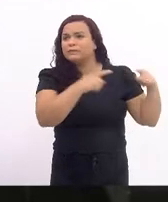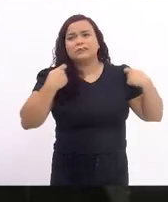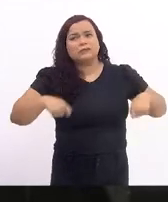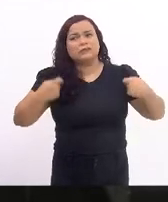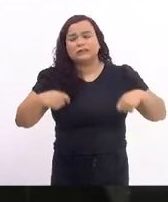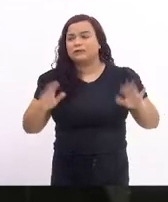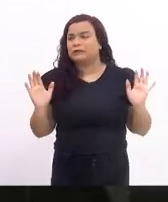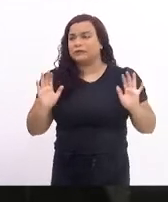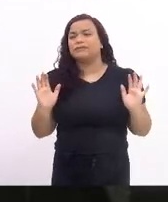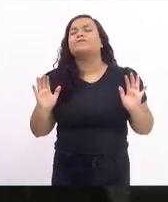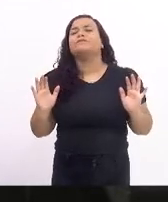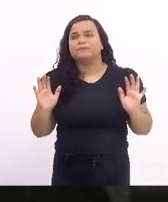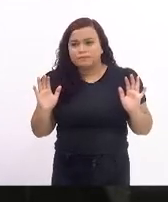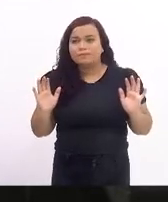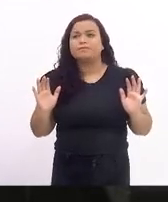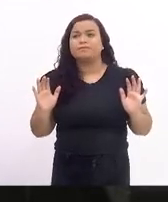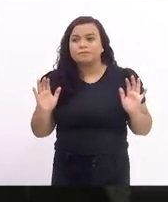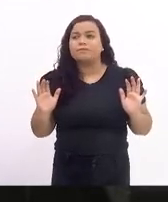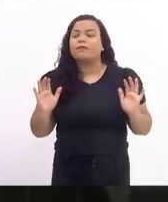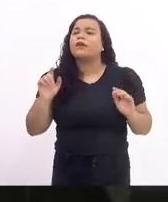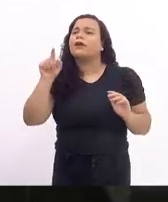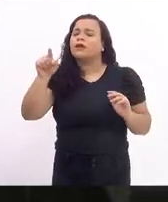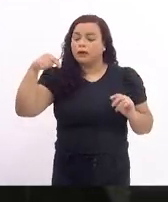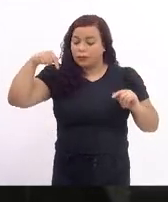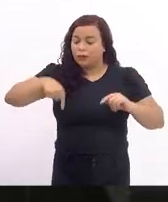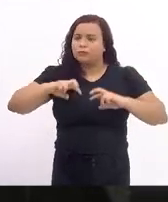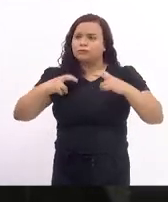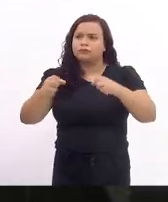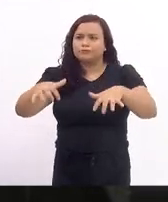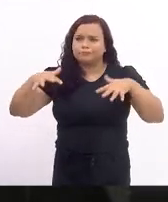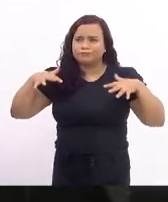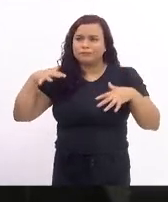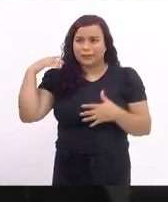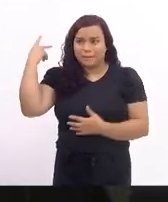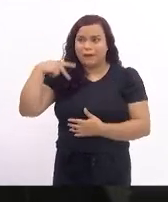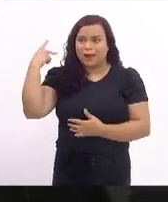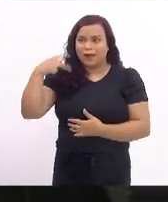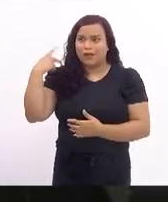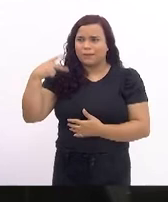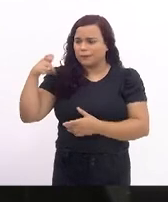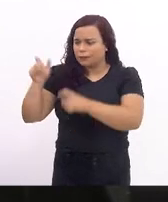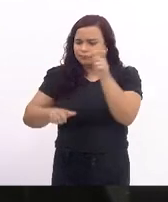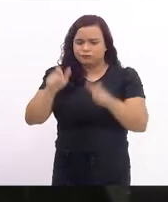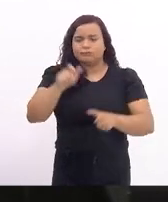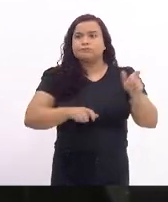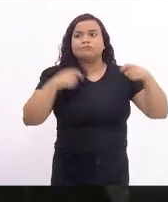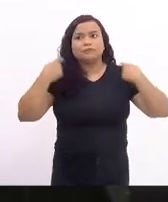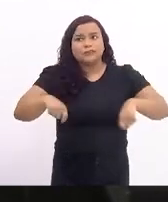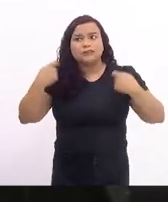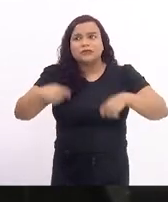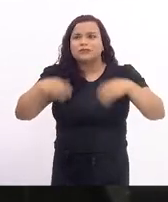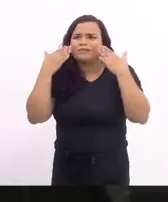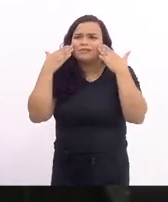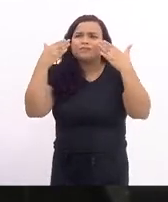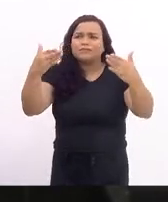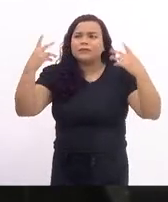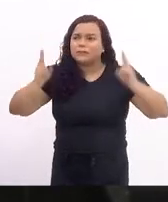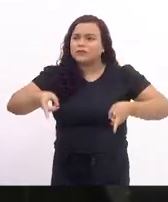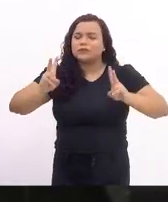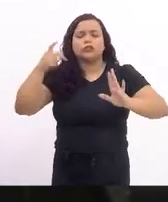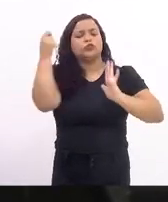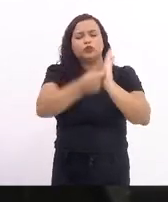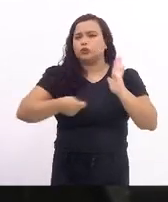E o parlamento tem que ser sempre a expressão dessa luta.